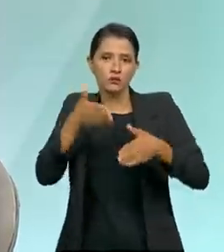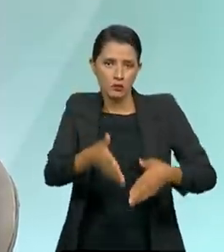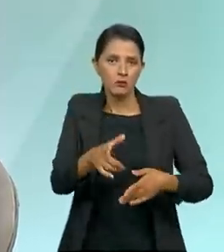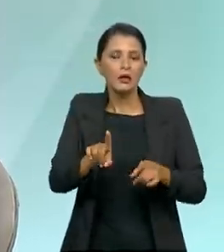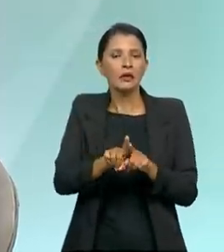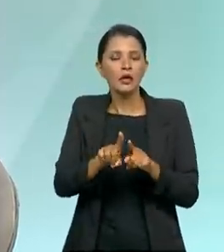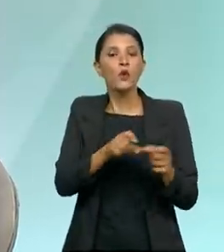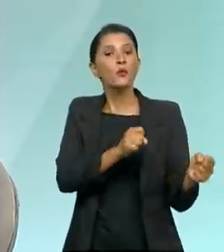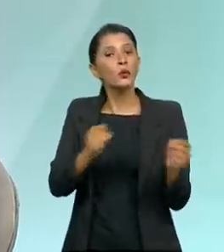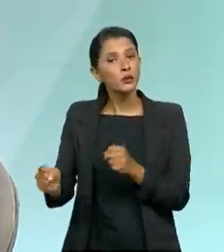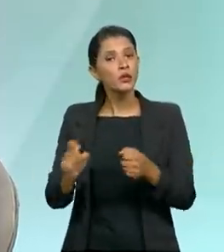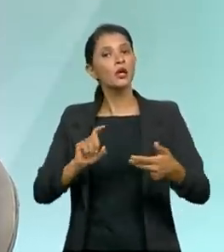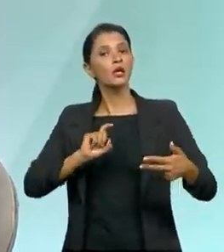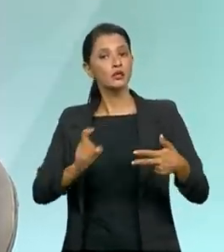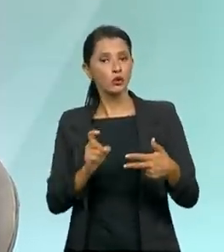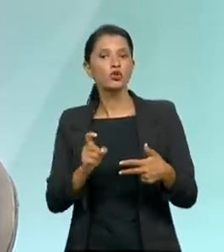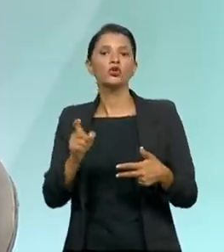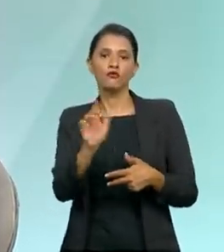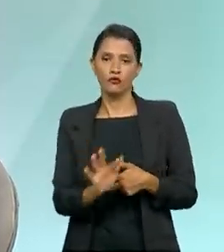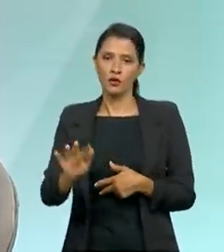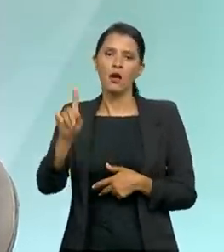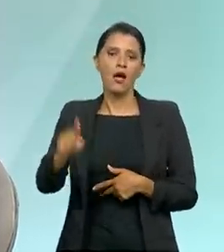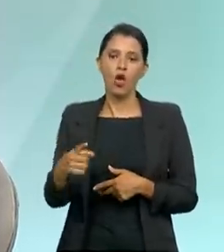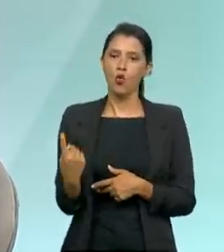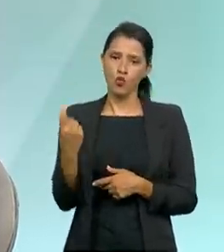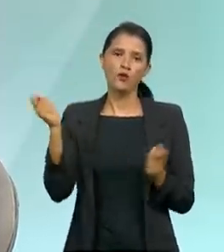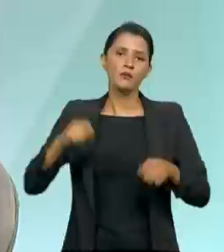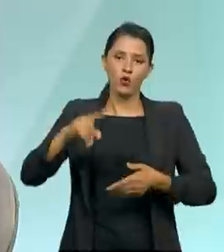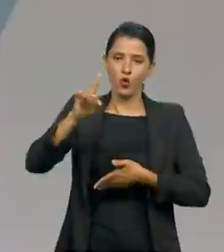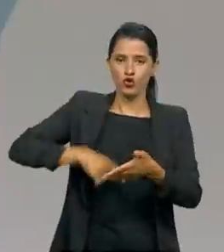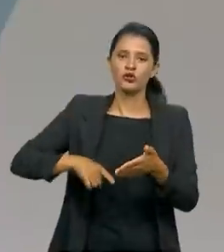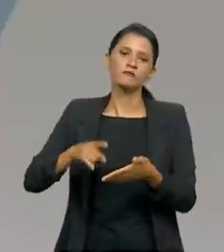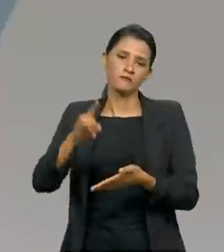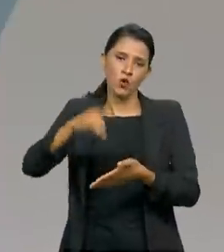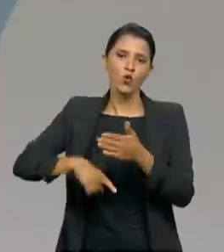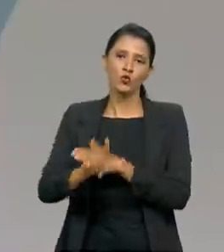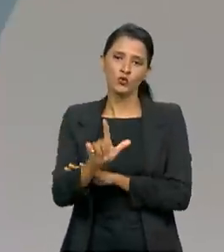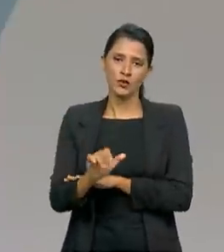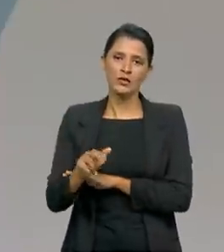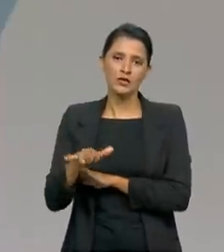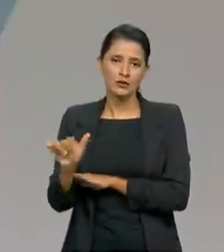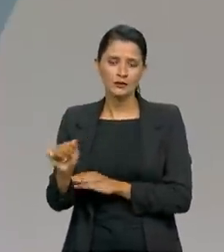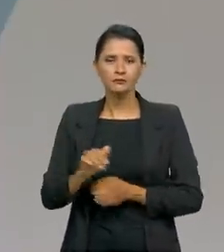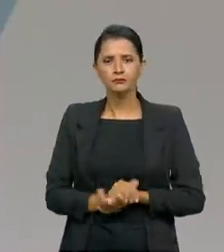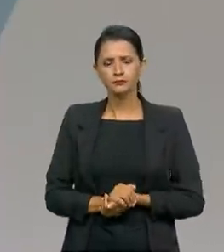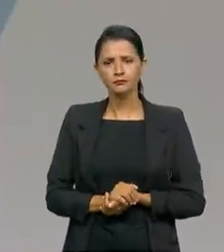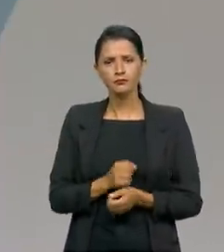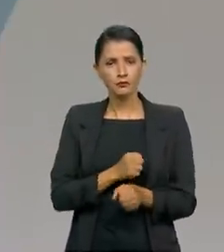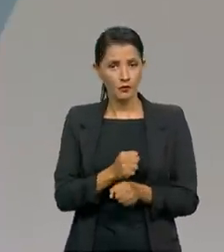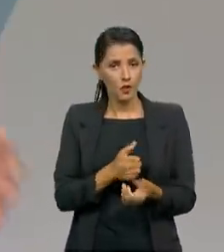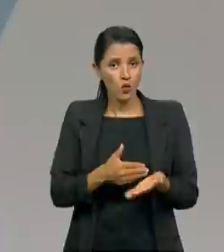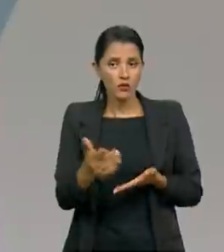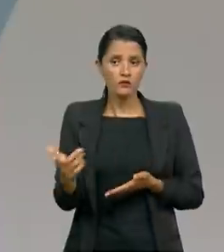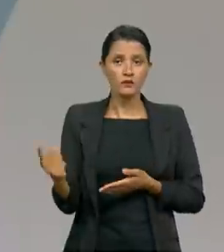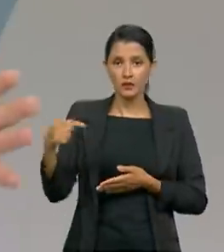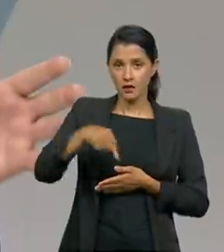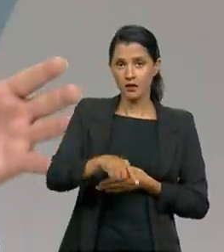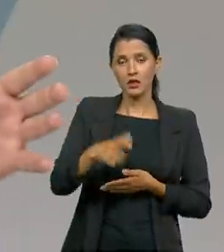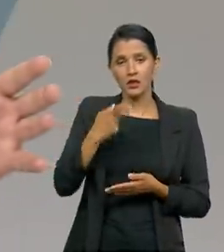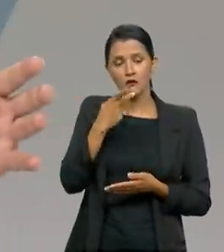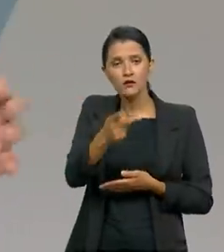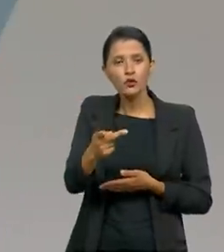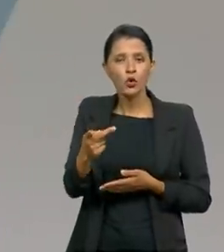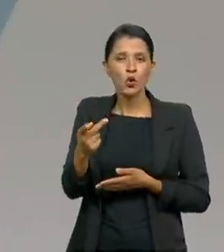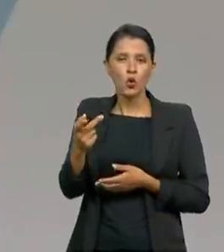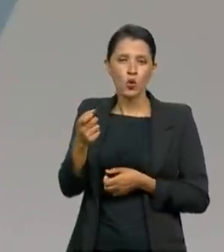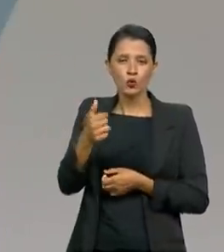Executivo Federal, é o único órgão habilitado a fechar acordo de leniência. No começo do ano, o senhor esteve aqui no Brasil Empato, o senhor comentou que, no decorrer de